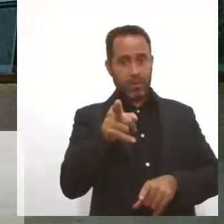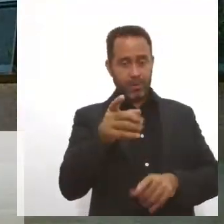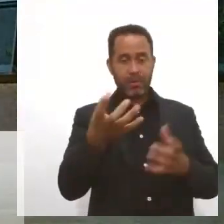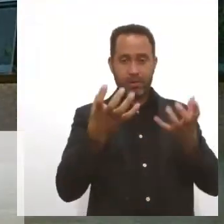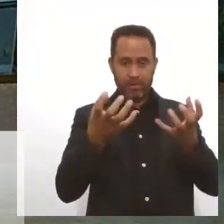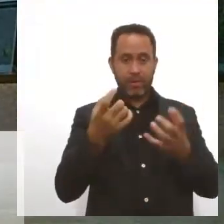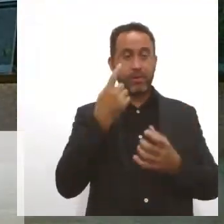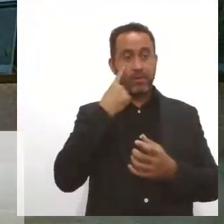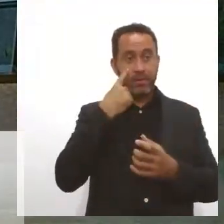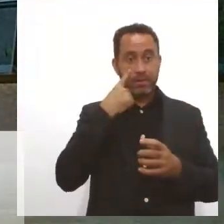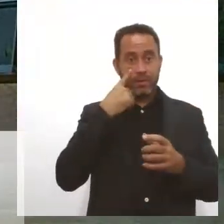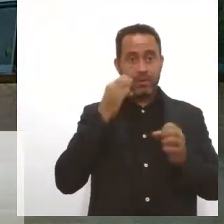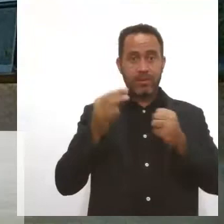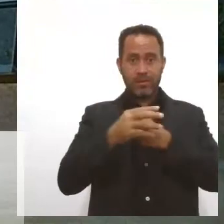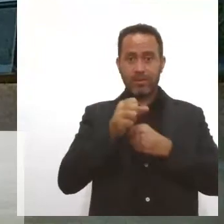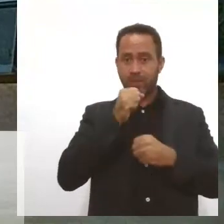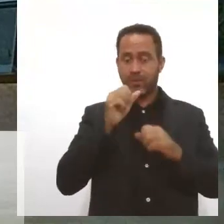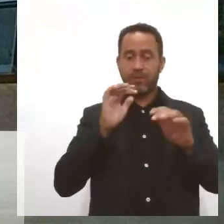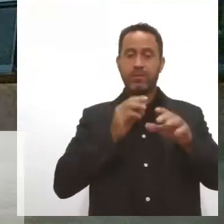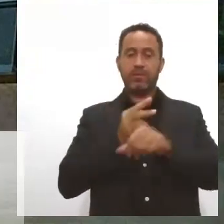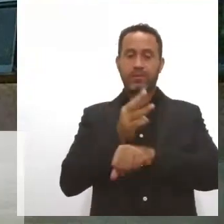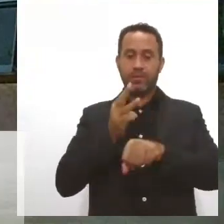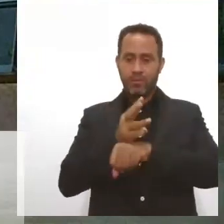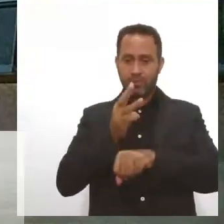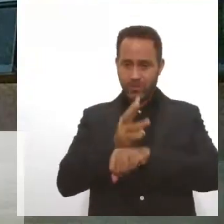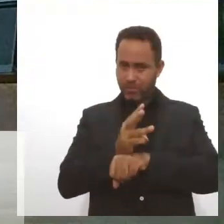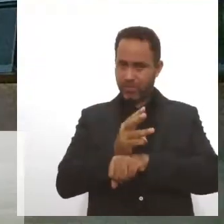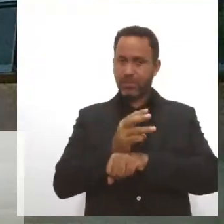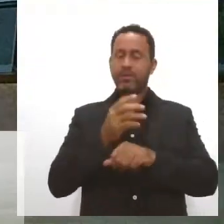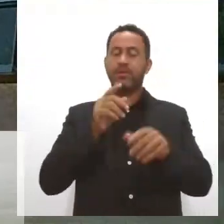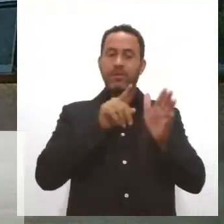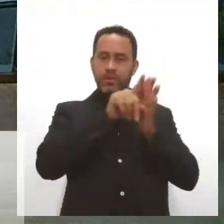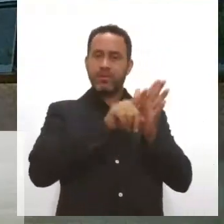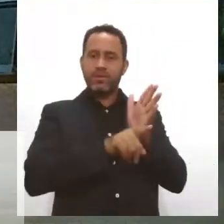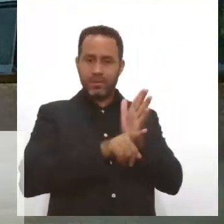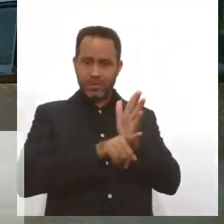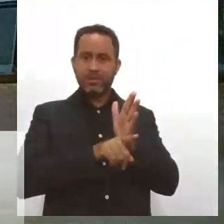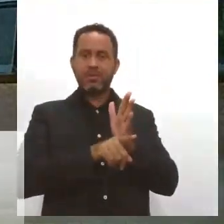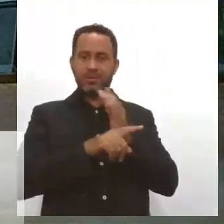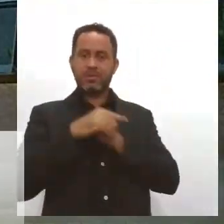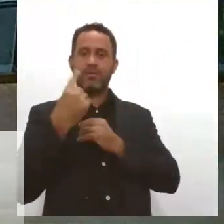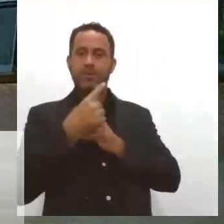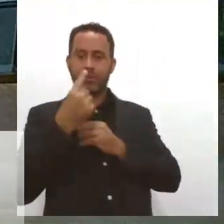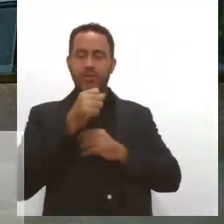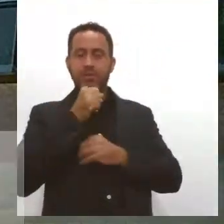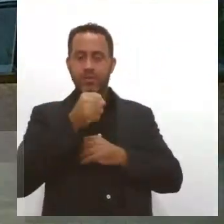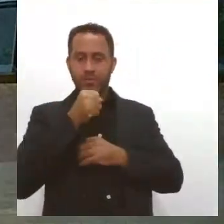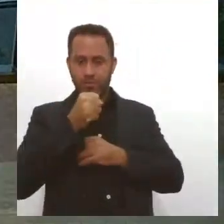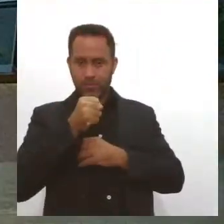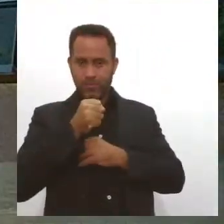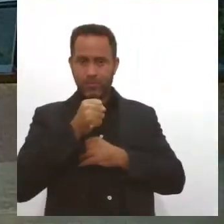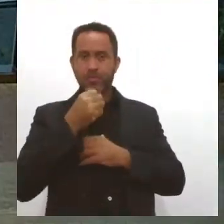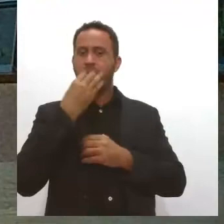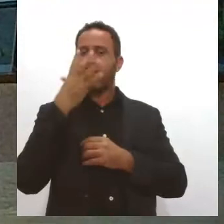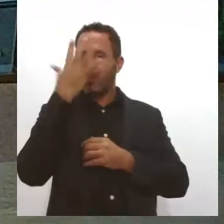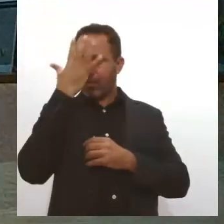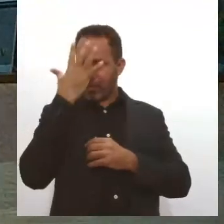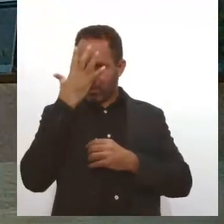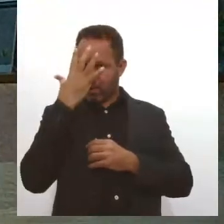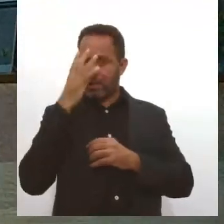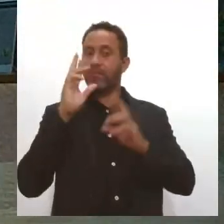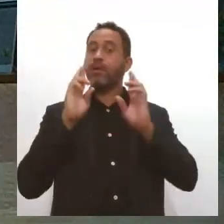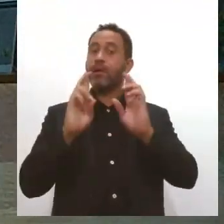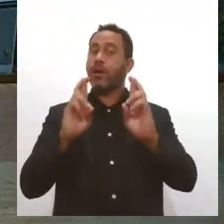ao nosso contato do WhatsApp. É só você sugerir pautas para que a gente possa exibir em nosso noticiário. Um bom carnaval para você, com muita